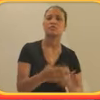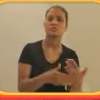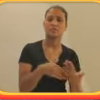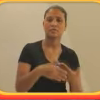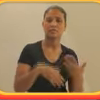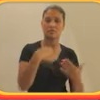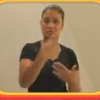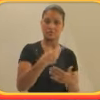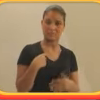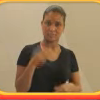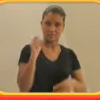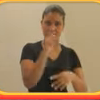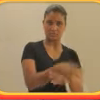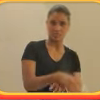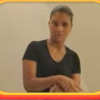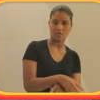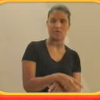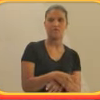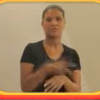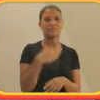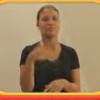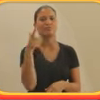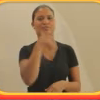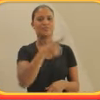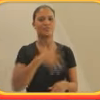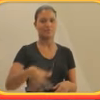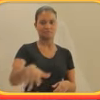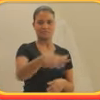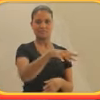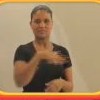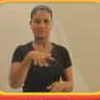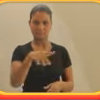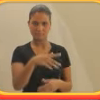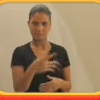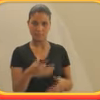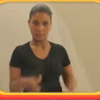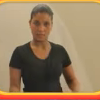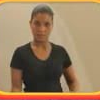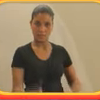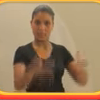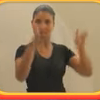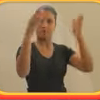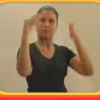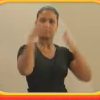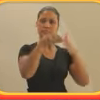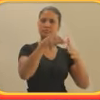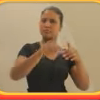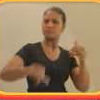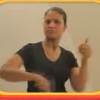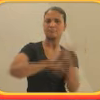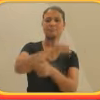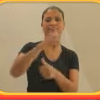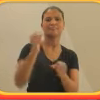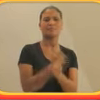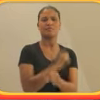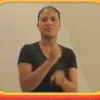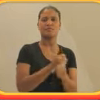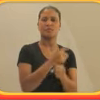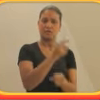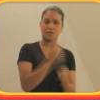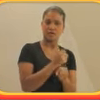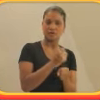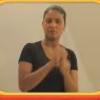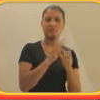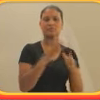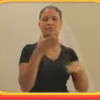Mas isso foi um processo. Após a minha entrada, foram muitas conquistas aí nesse sentido, né? O Prédio passou